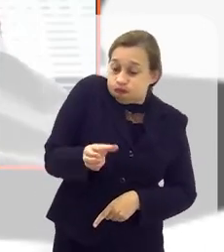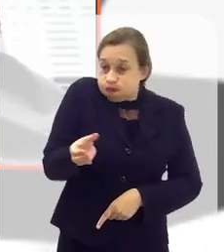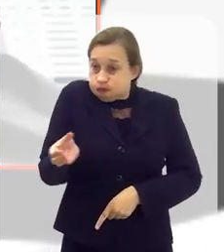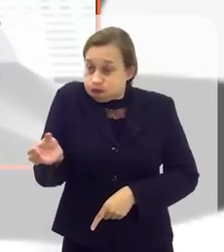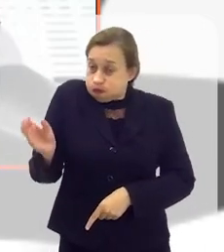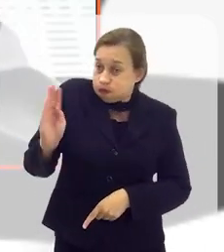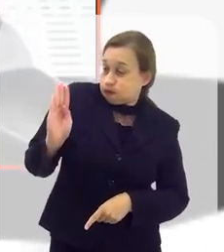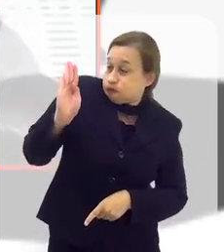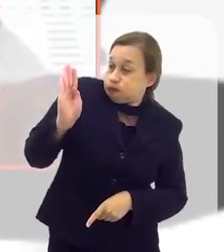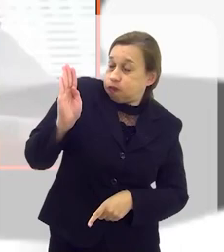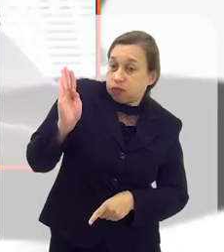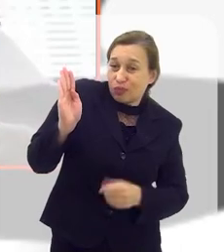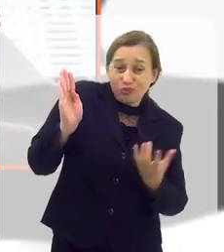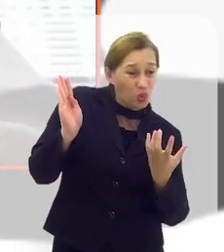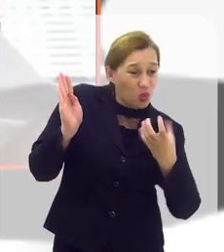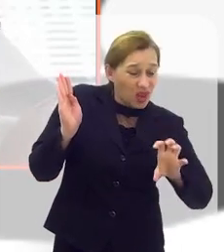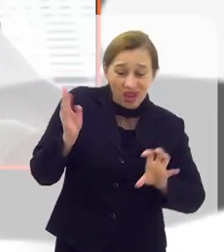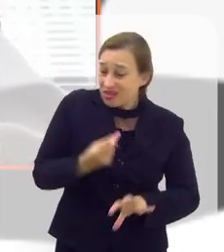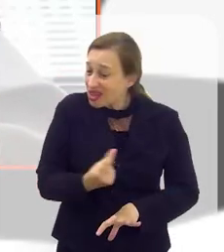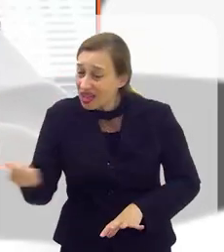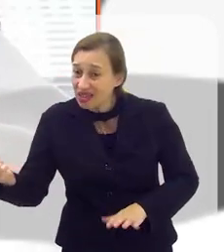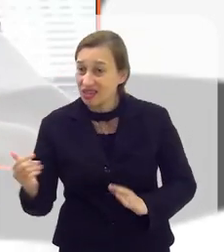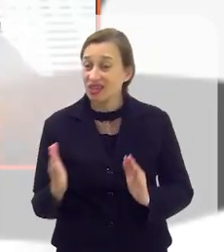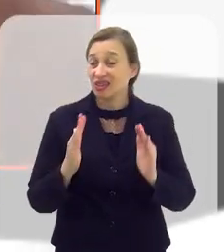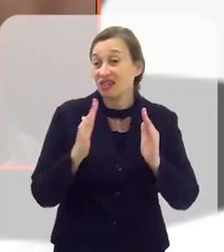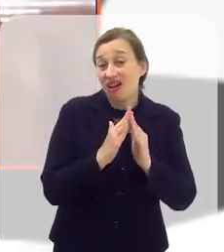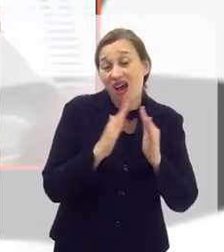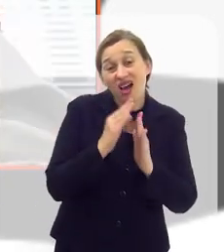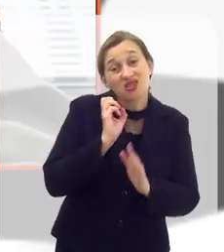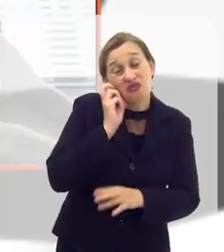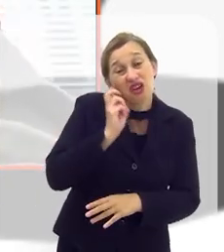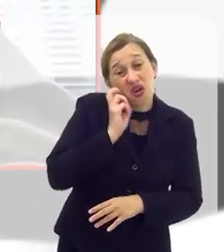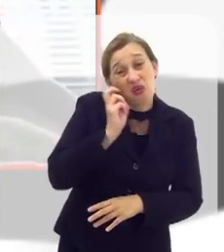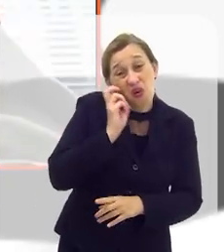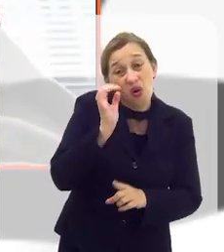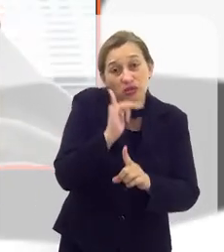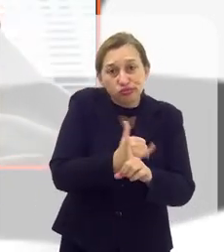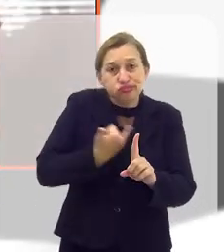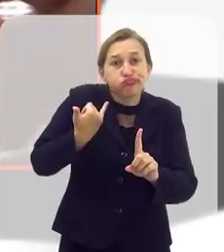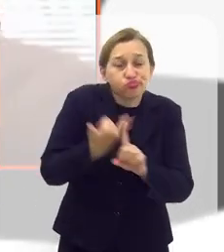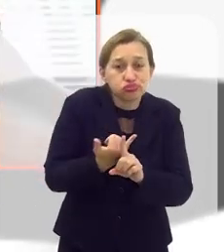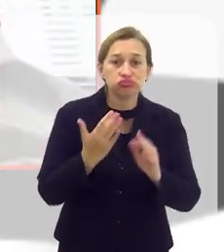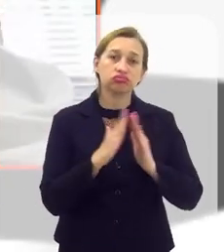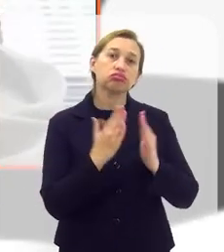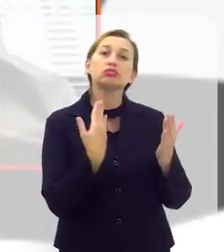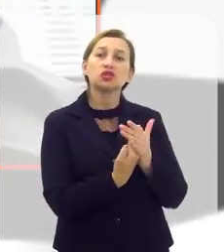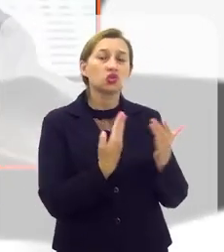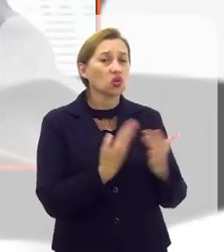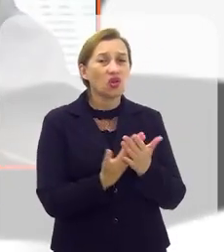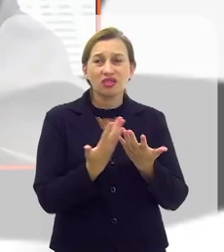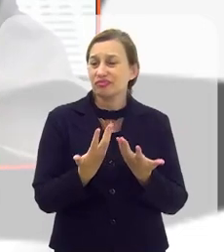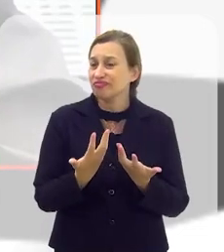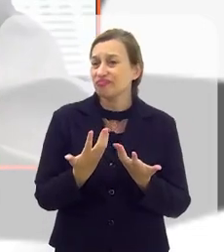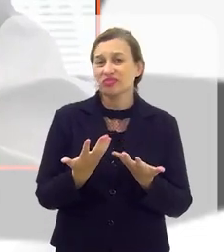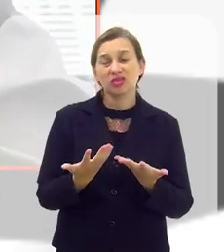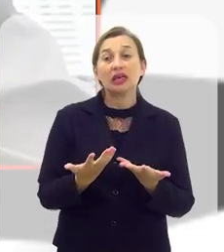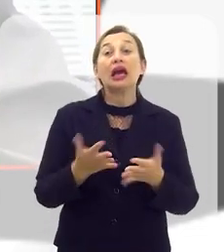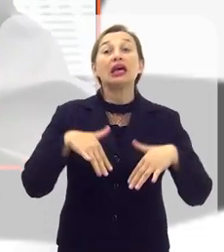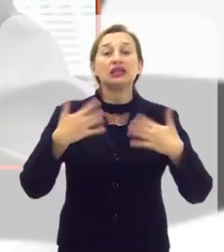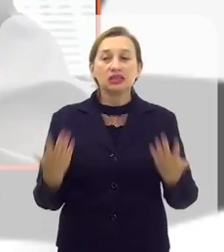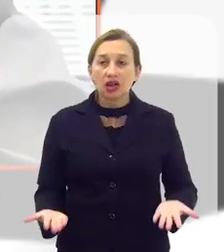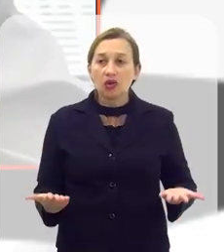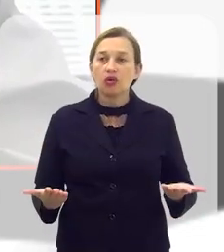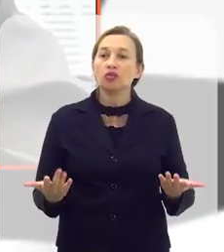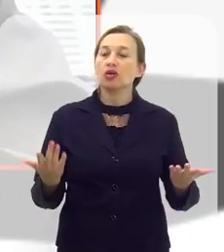na sua coluna acaba não querendo sair de casa, acaba não querendo estudar, sofre bullying no colégio. Então,